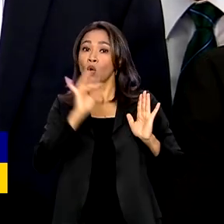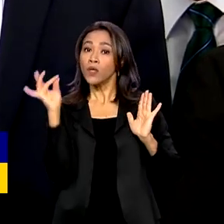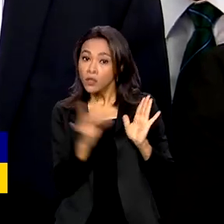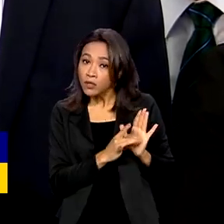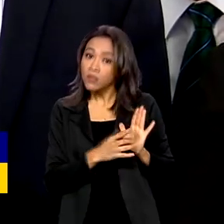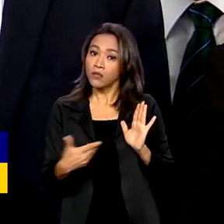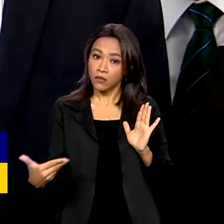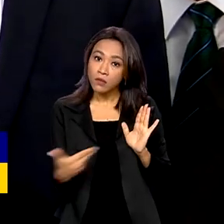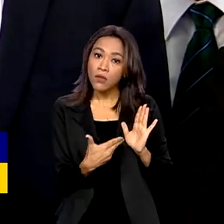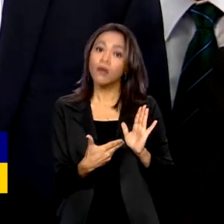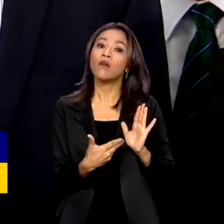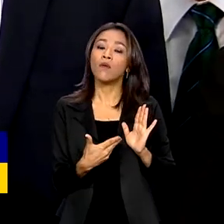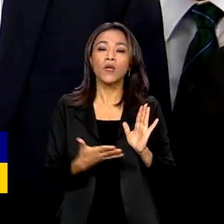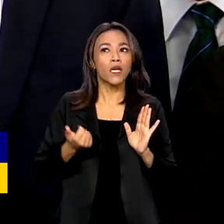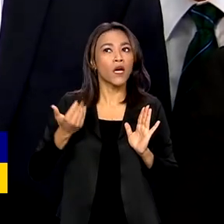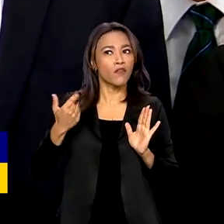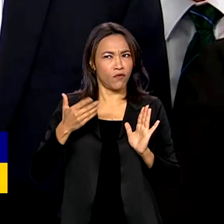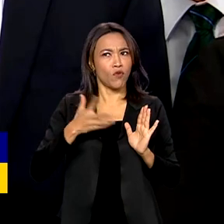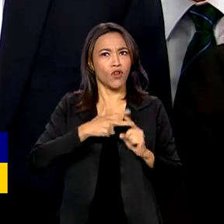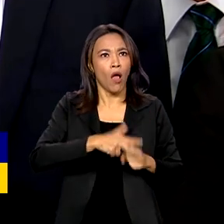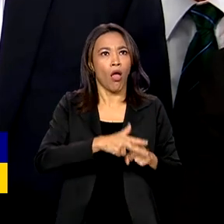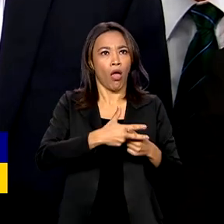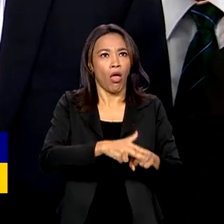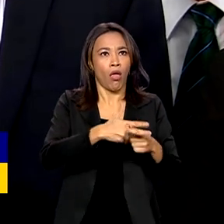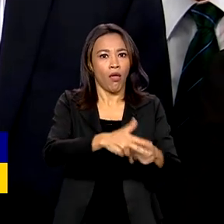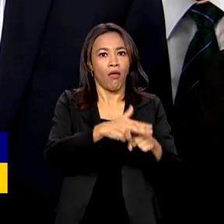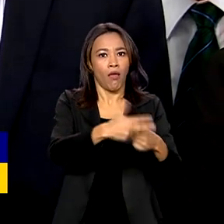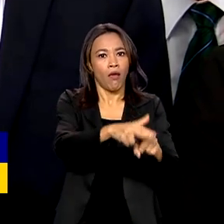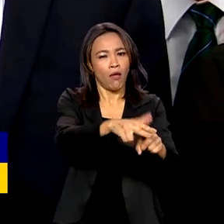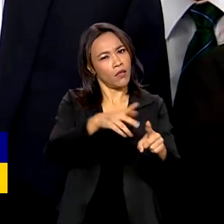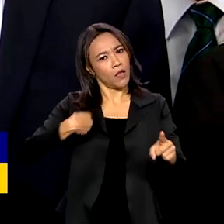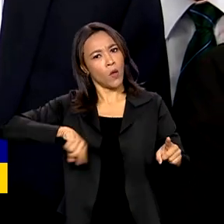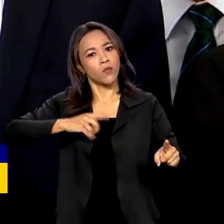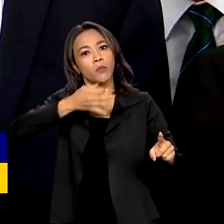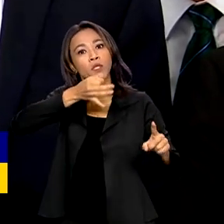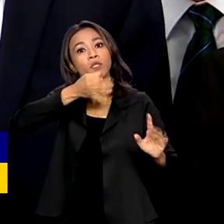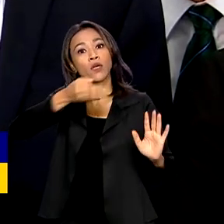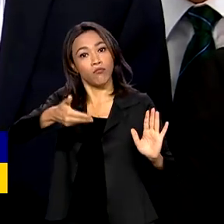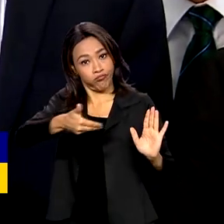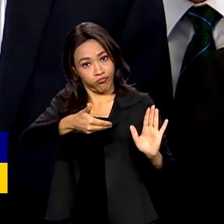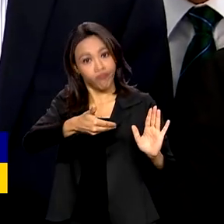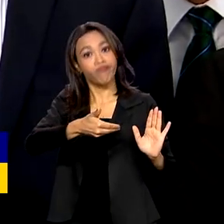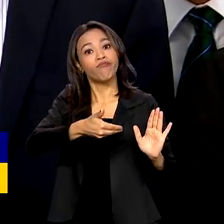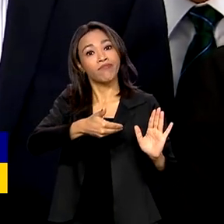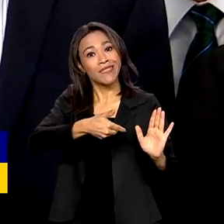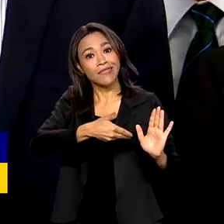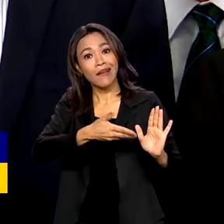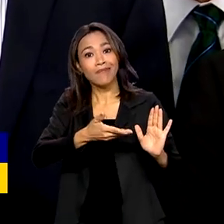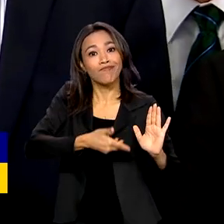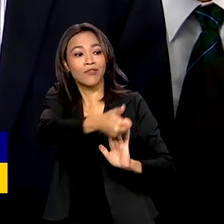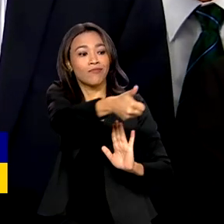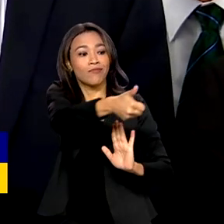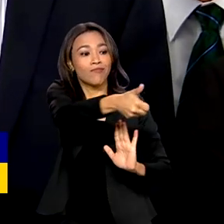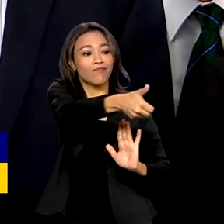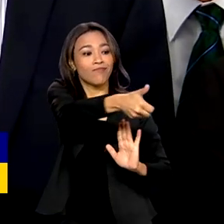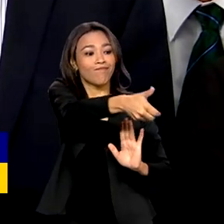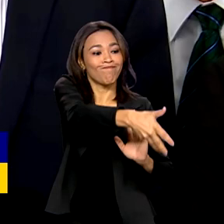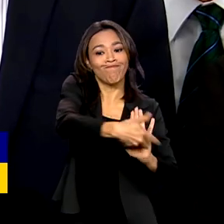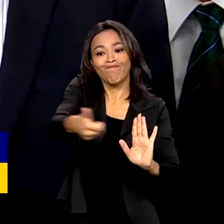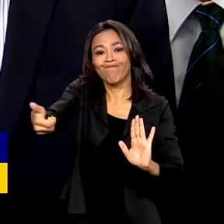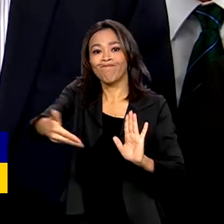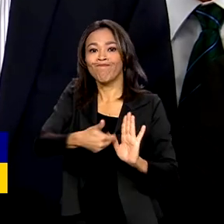que foram mexidos e que, em nossa opinião, está desalinhado com as que